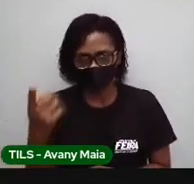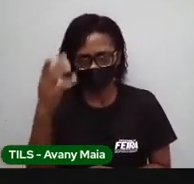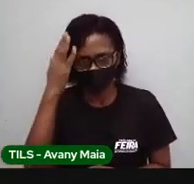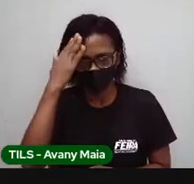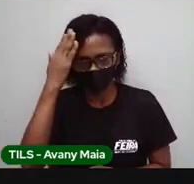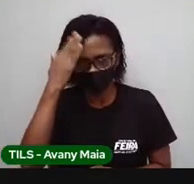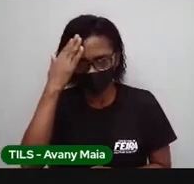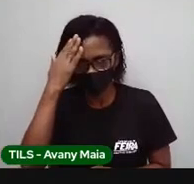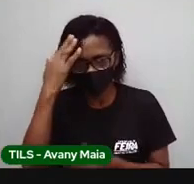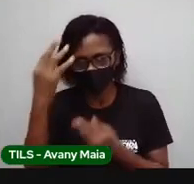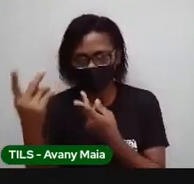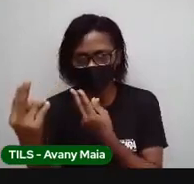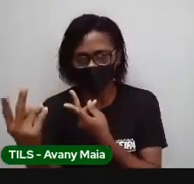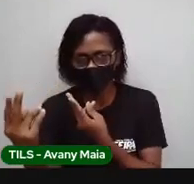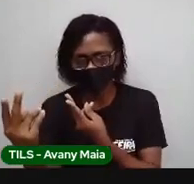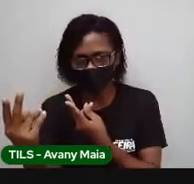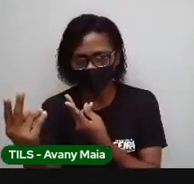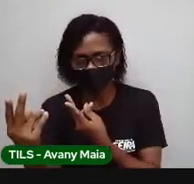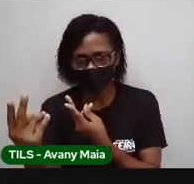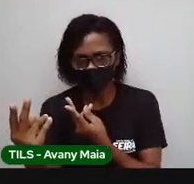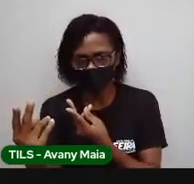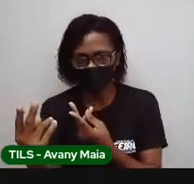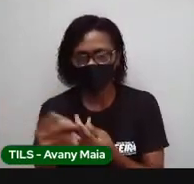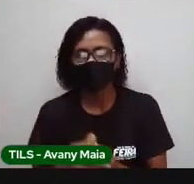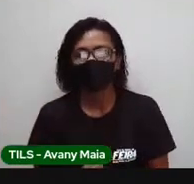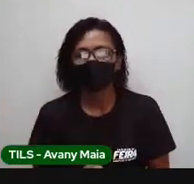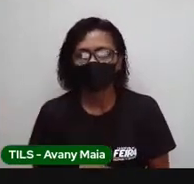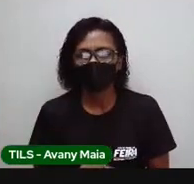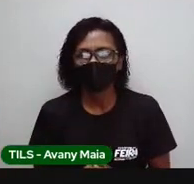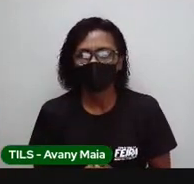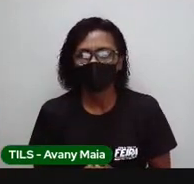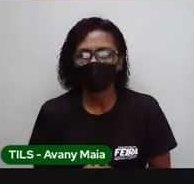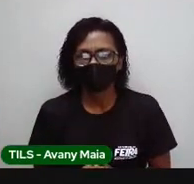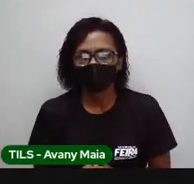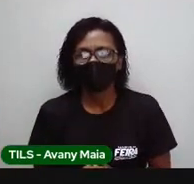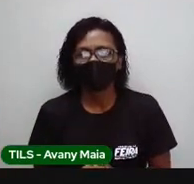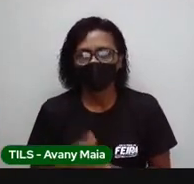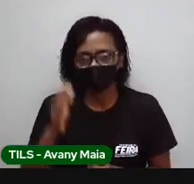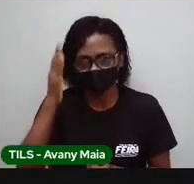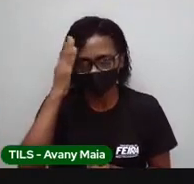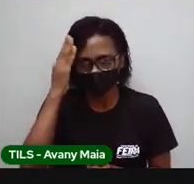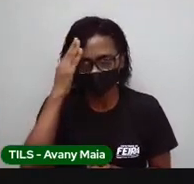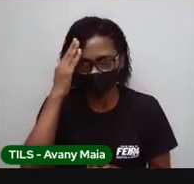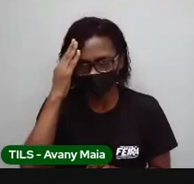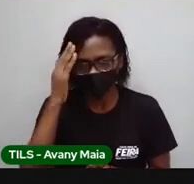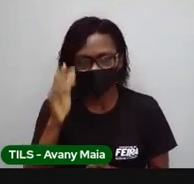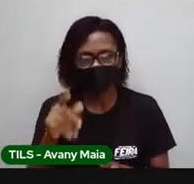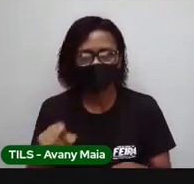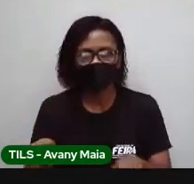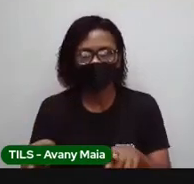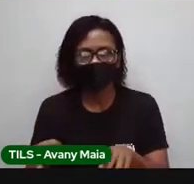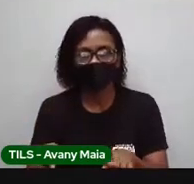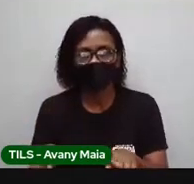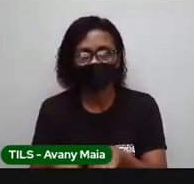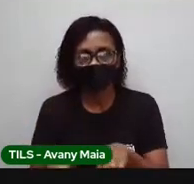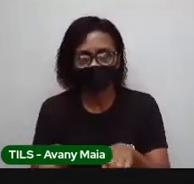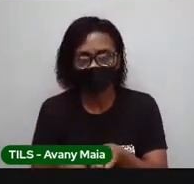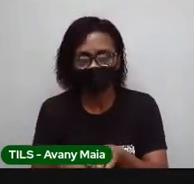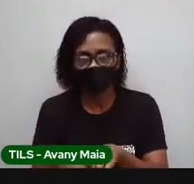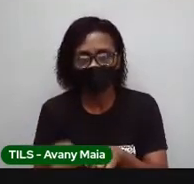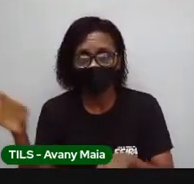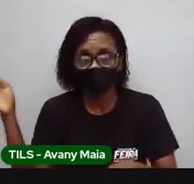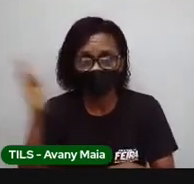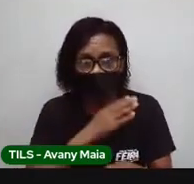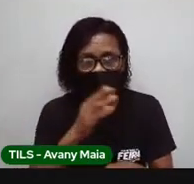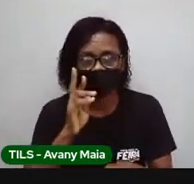é a mesma coisa que dois mil gramas. Mas, existe um jeito mais